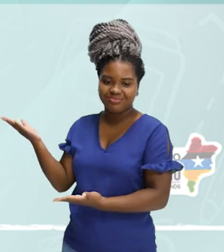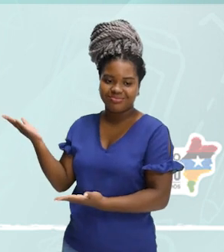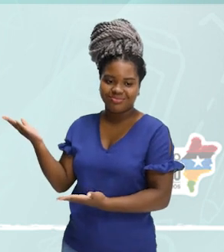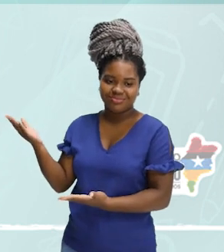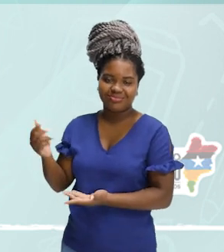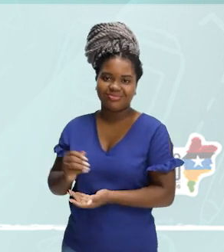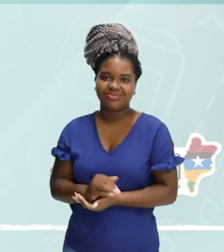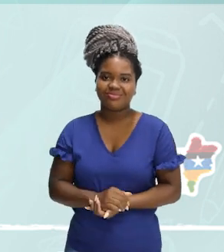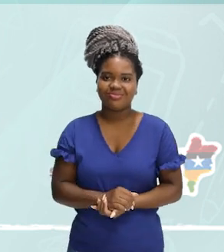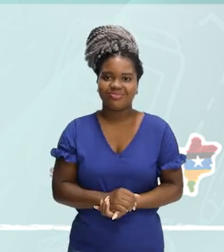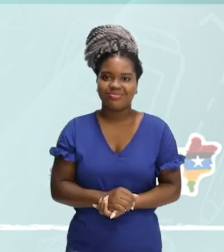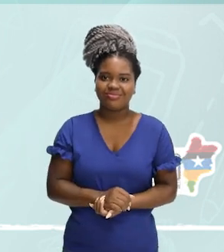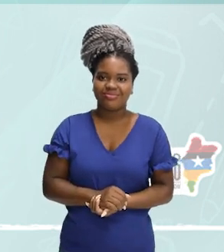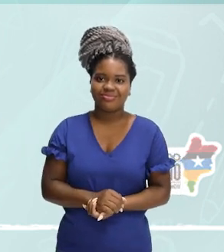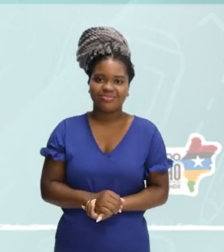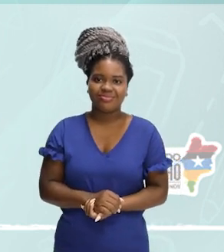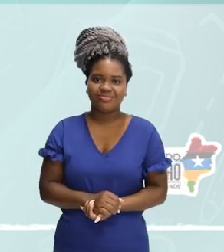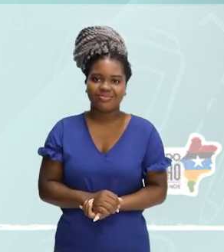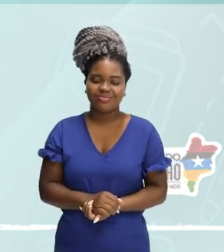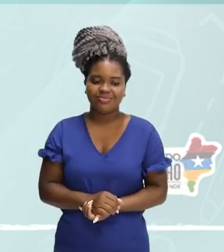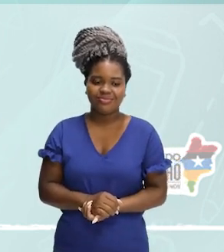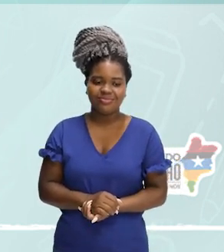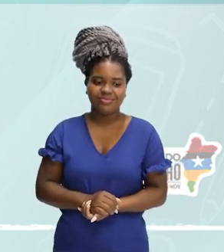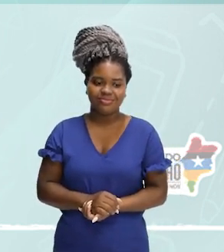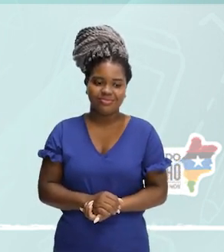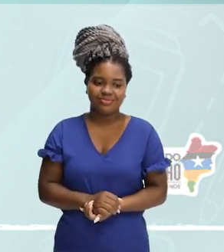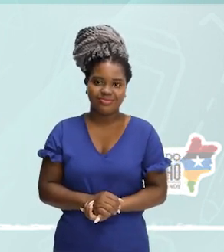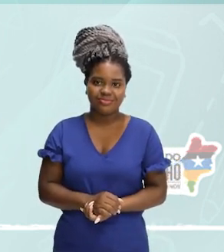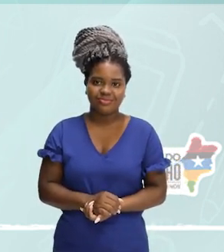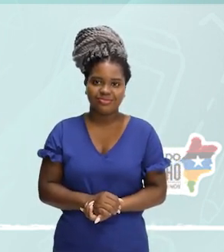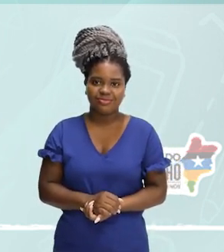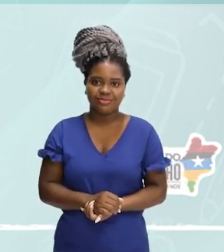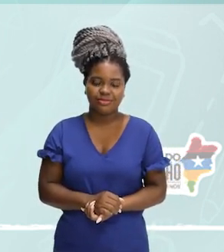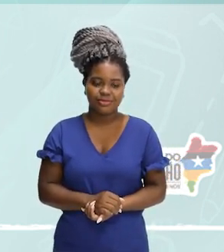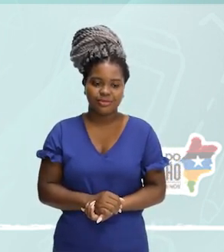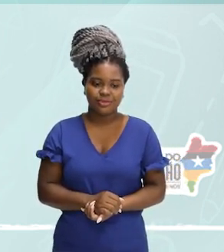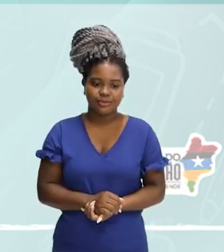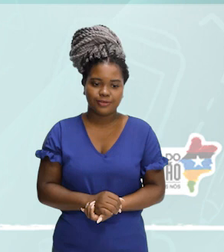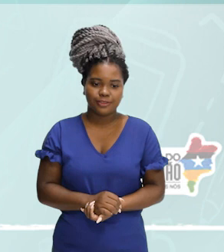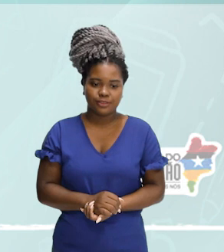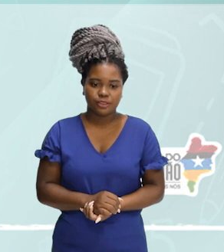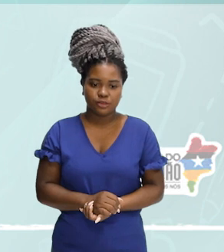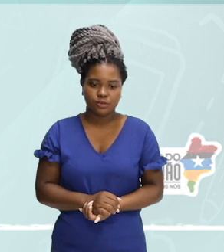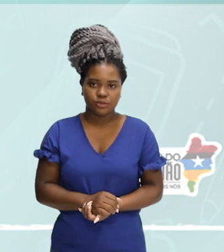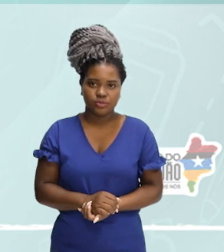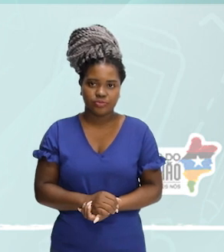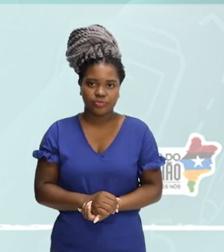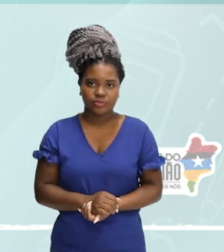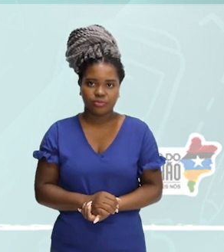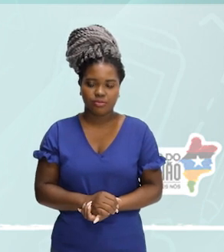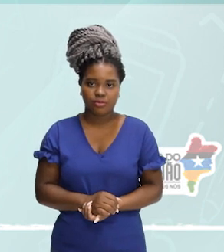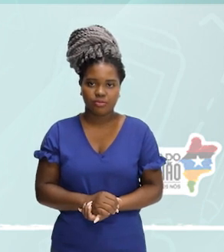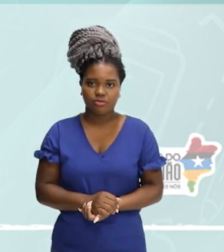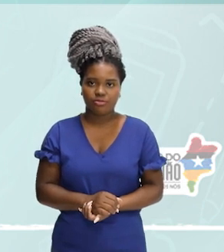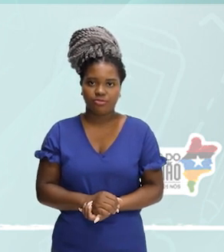Essa aqui tem muito a nossa praia. Então, emoticon. Fanzine. Ventilador com revista.